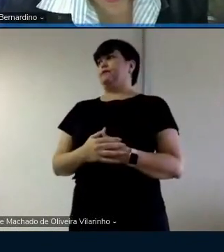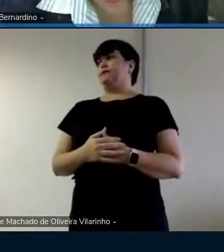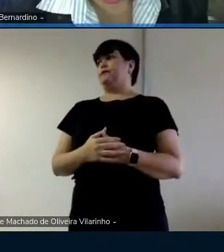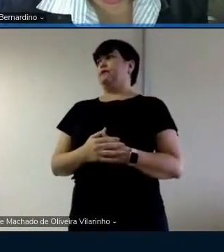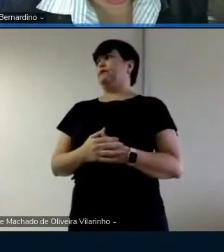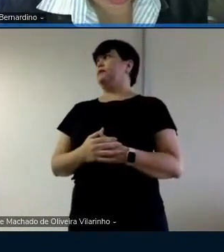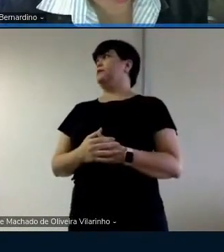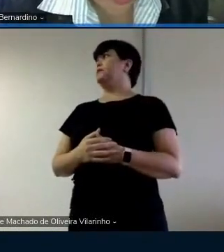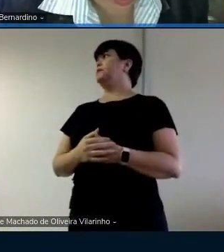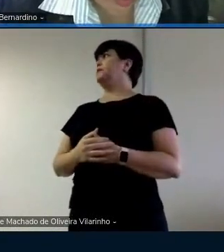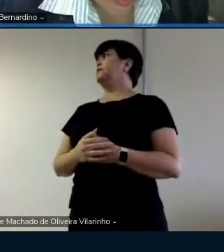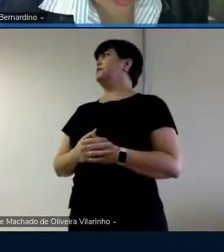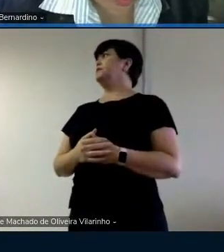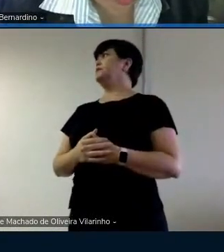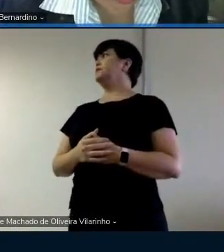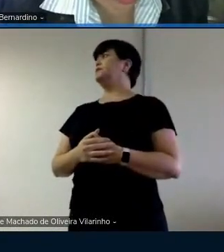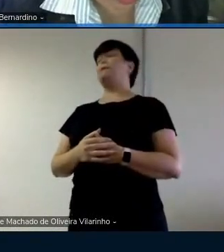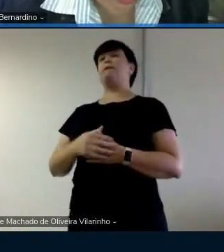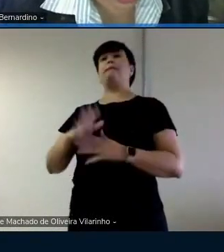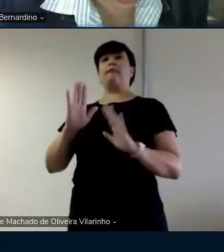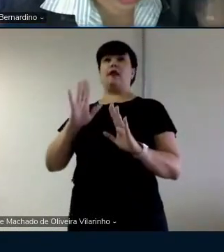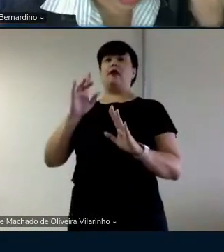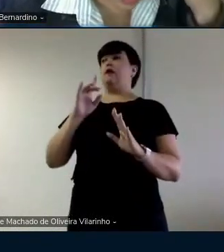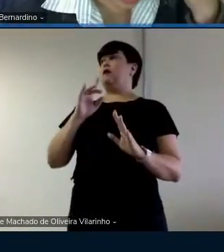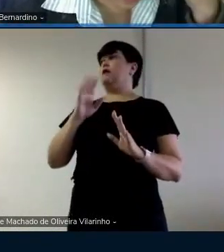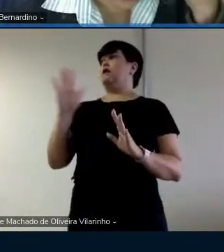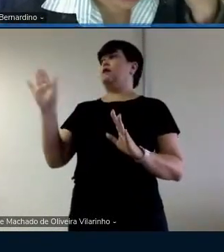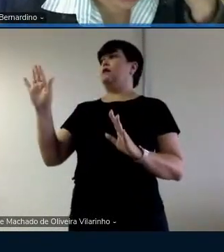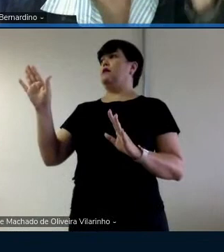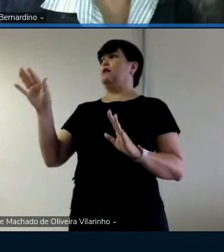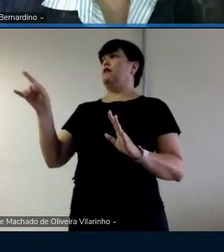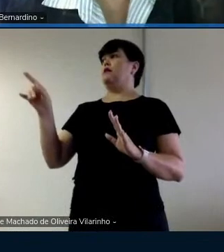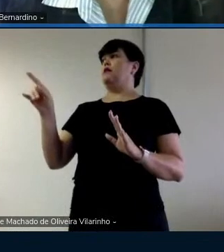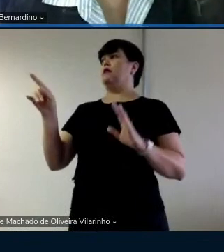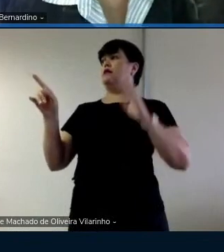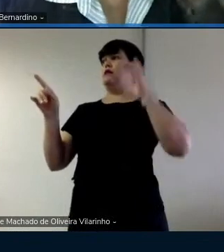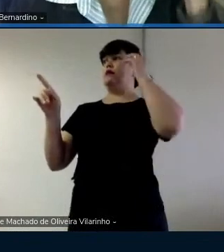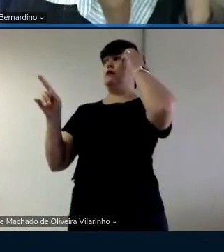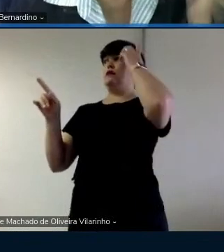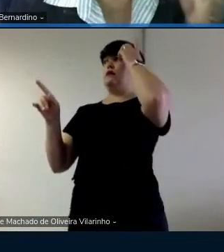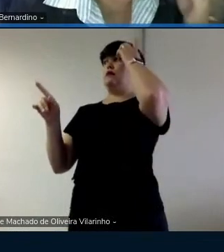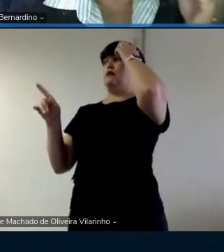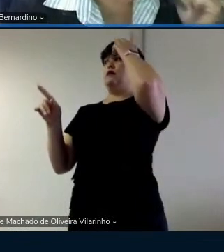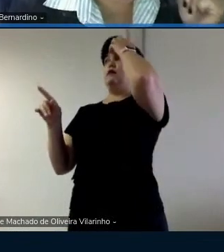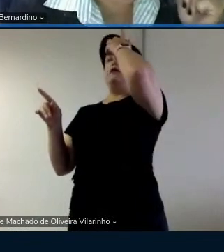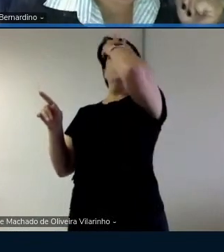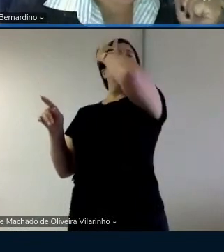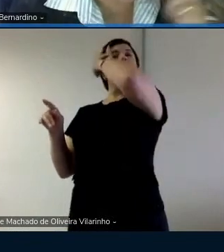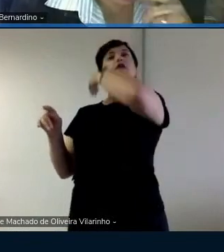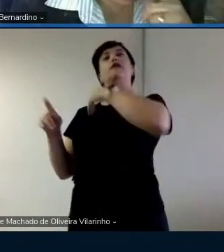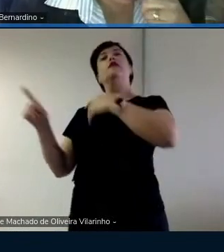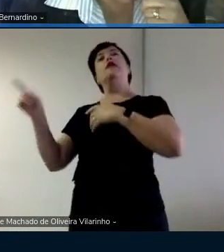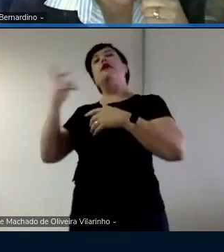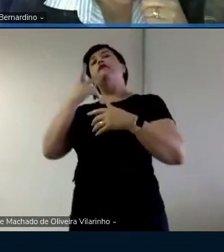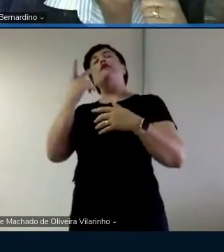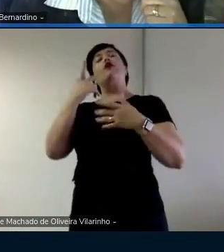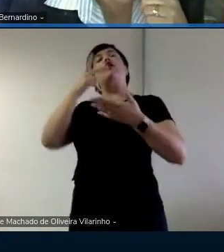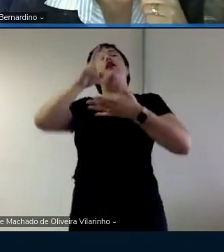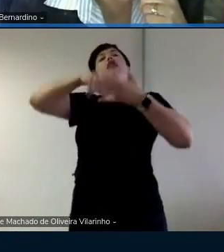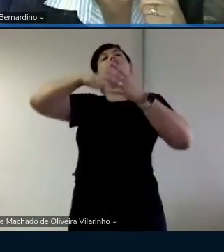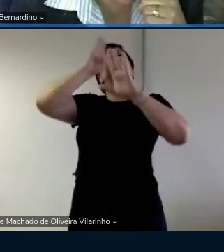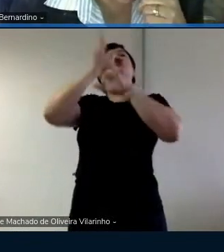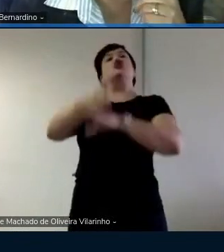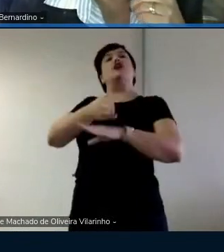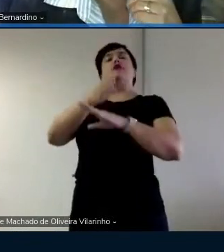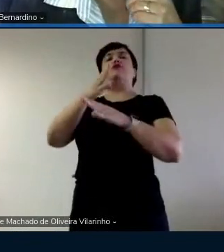Bom, você usou... Professora. Não precisa colocar, olhar direto a página, não. Mas na